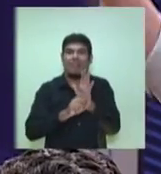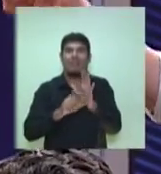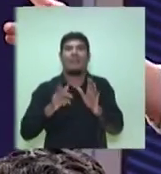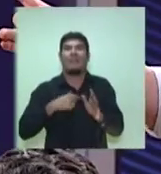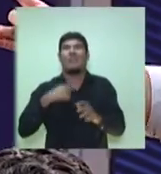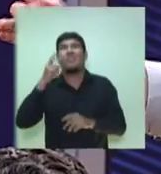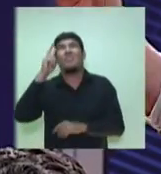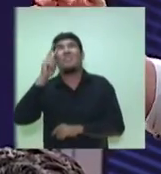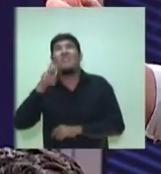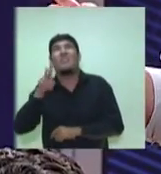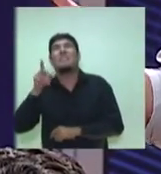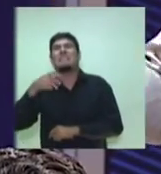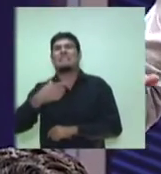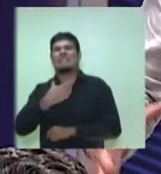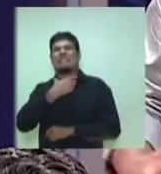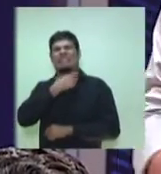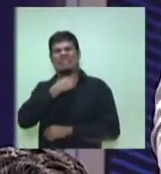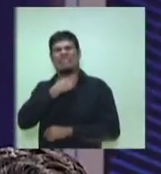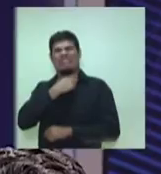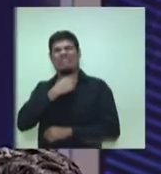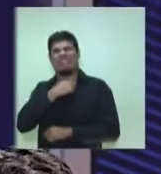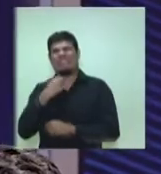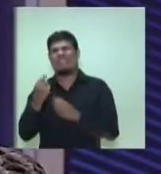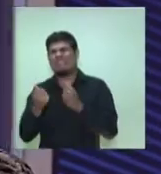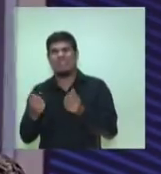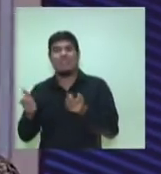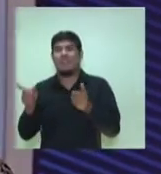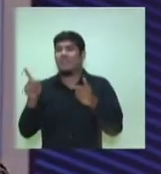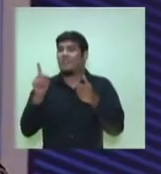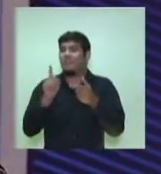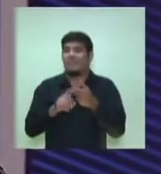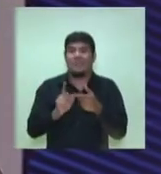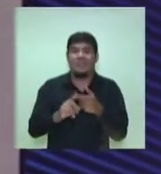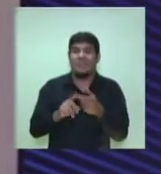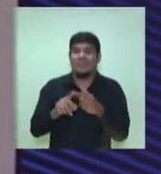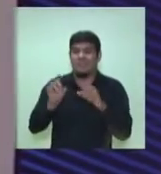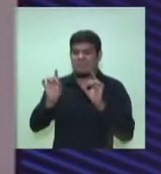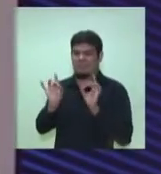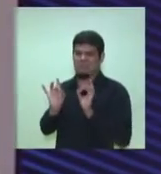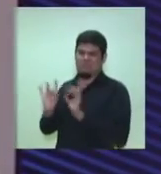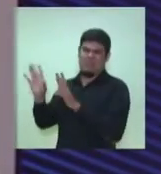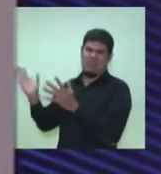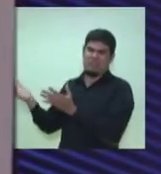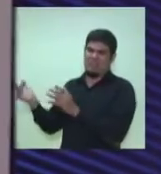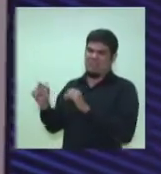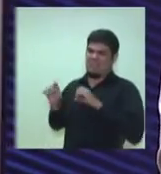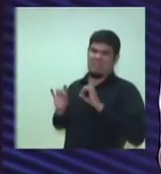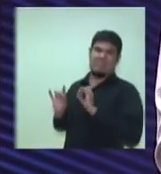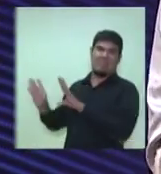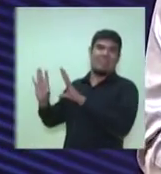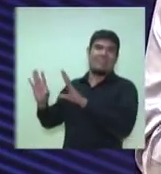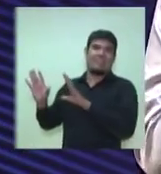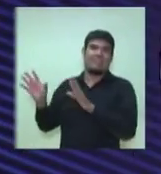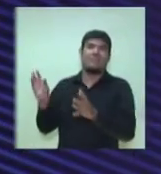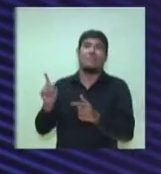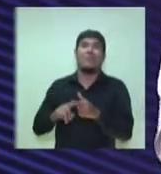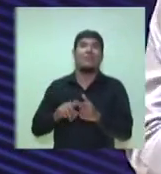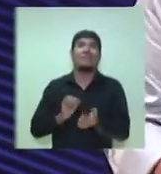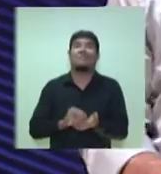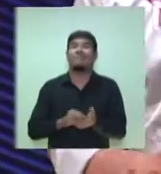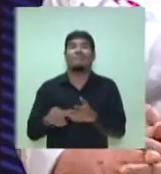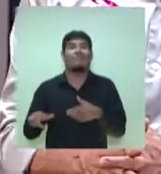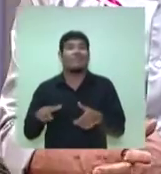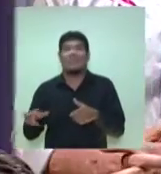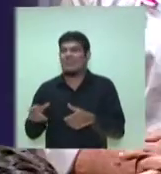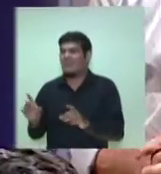crise econômica que está aí também, que joga jovens nas mãos, como soldadinhos, nas mãos desse verdadeiro exército